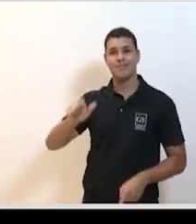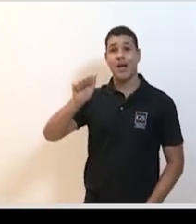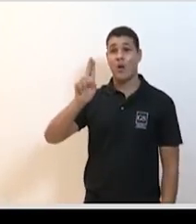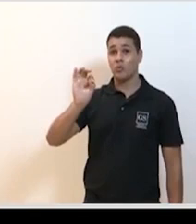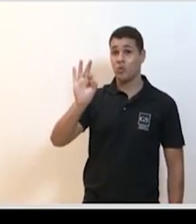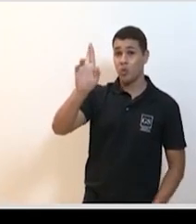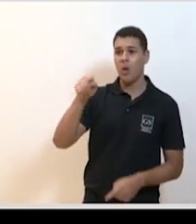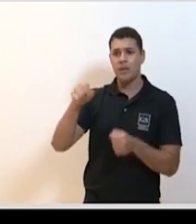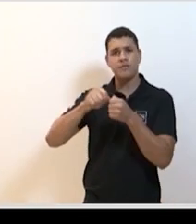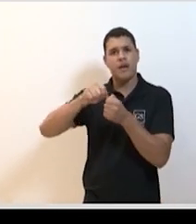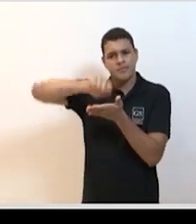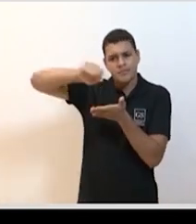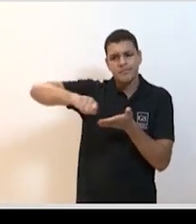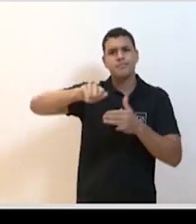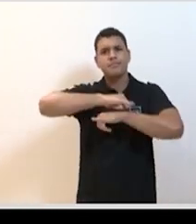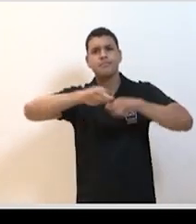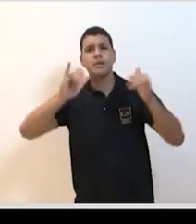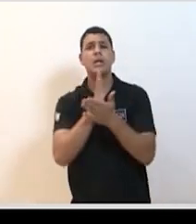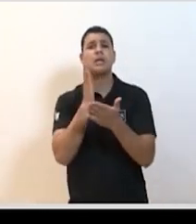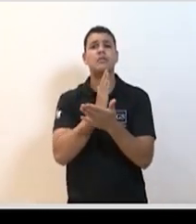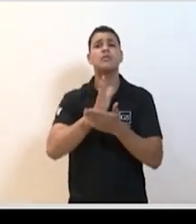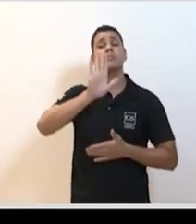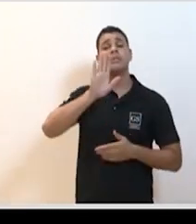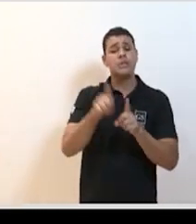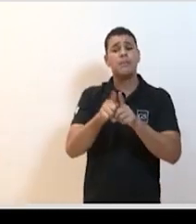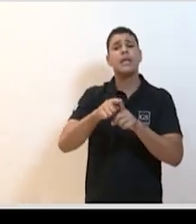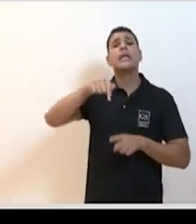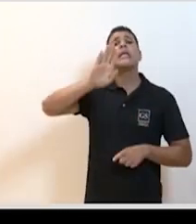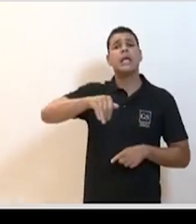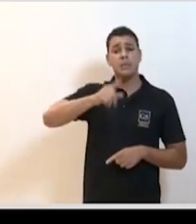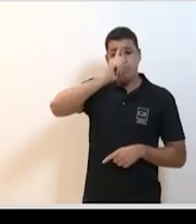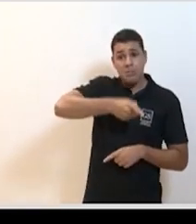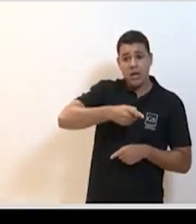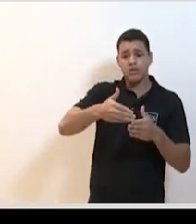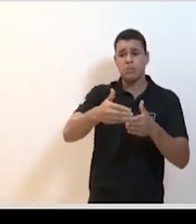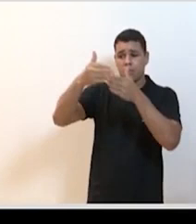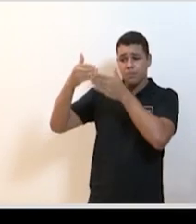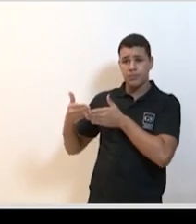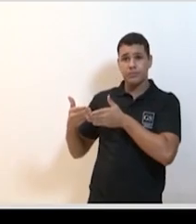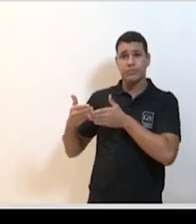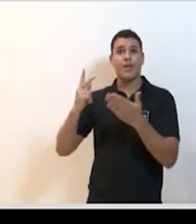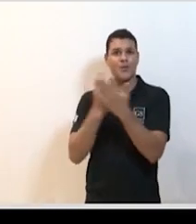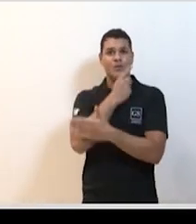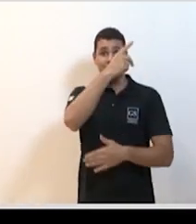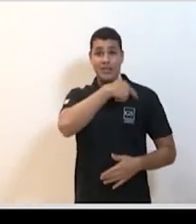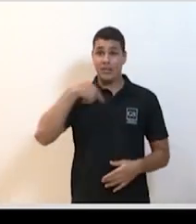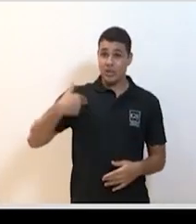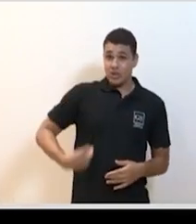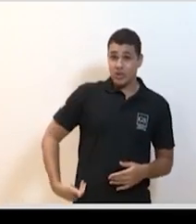alguns aspectos. Primeiro, é o aspecto de quem toma essa decisão. Há uma certa preocupação na China e isso parece ter sido problemático.